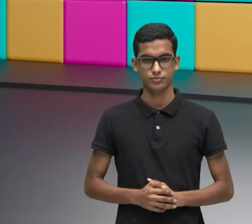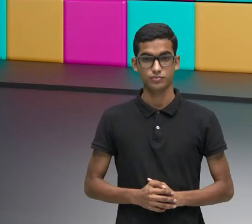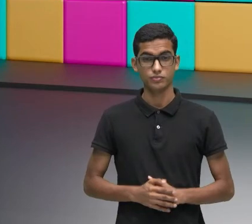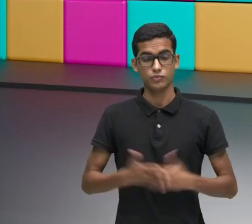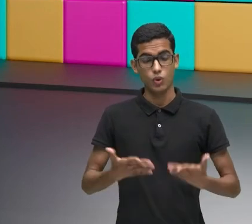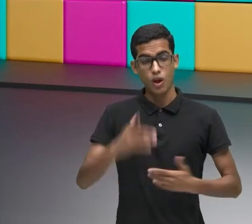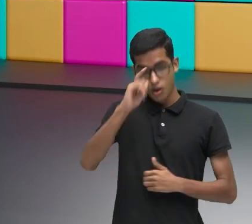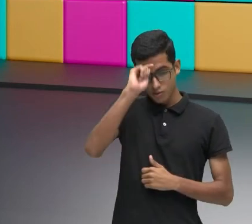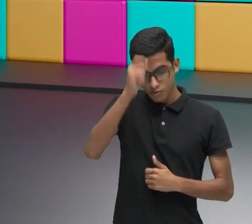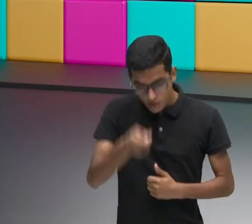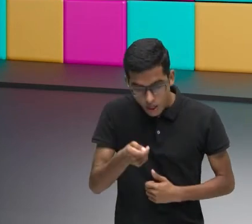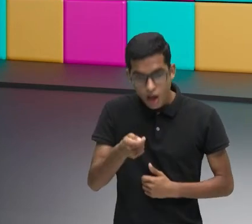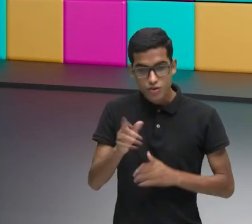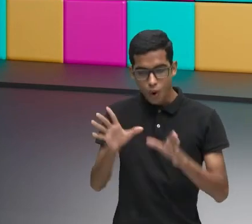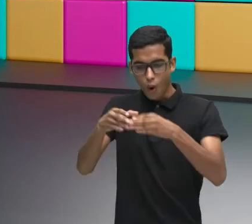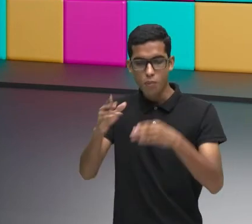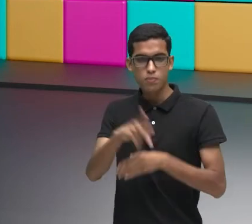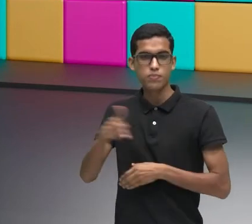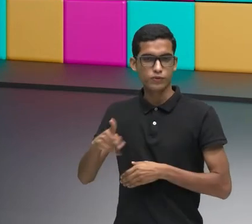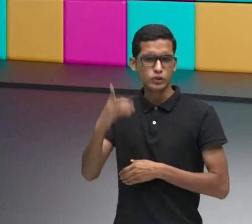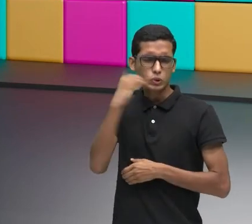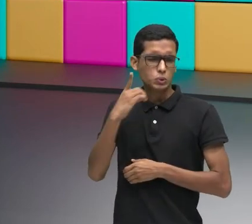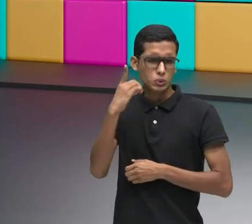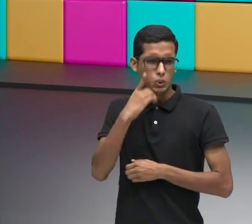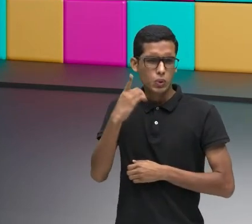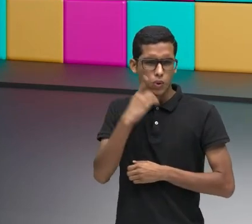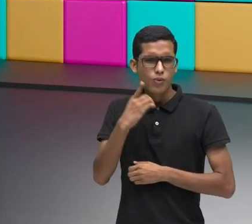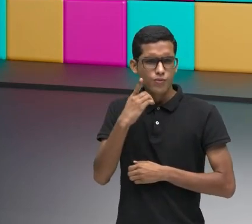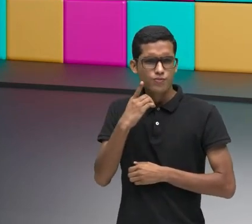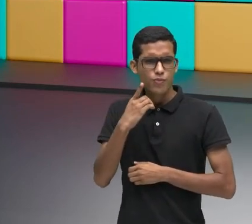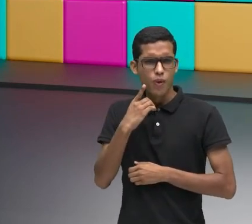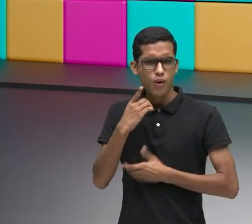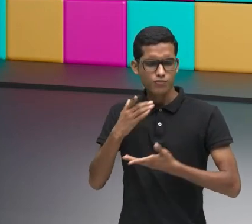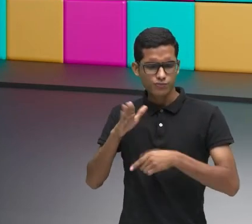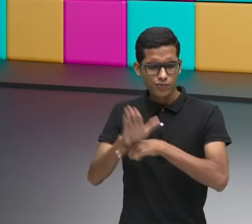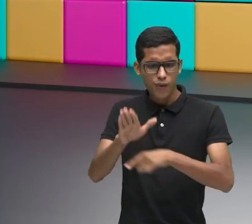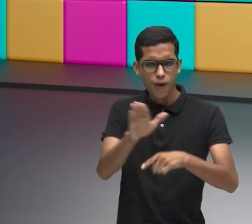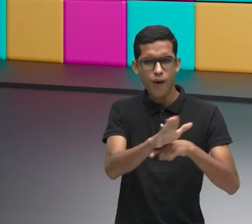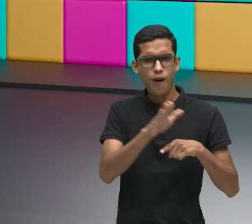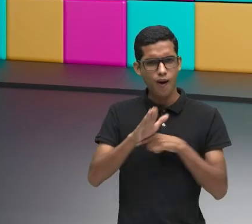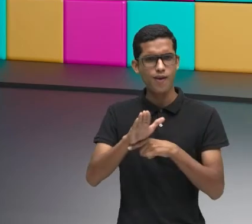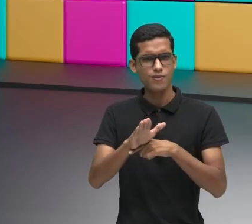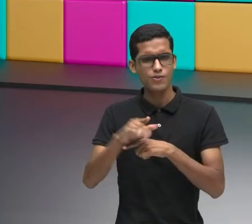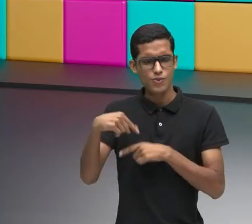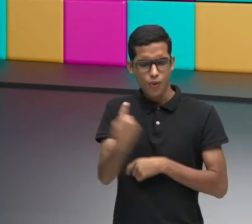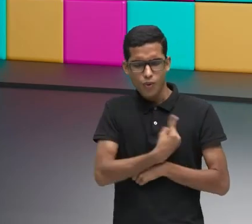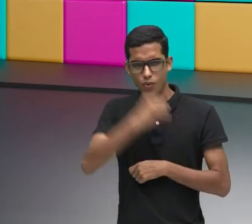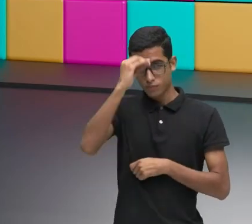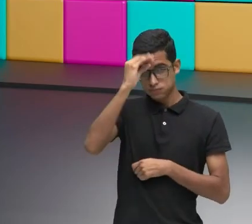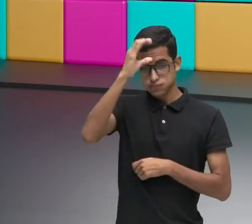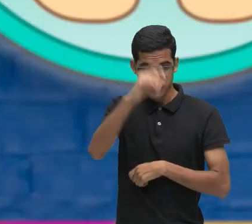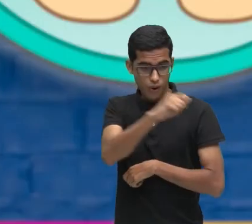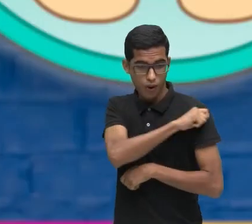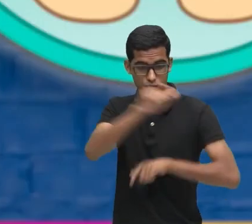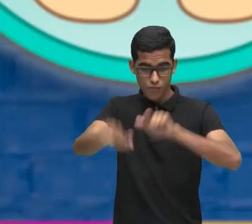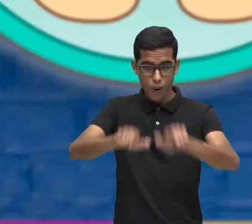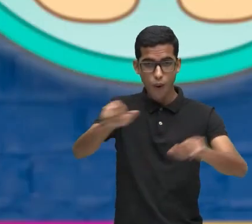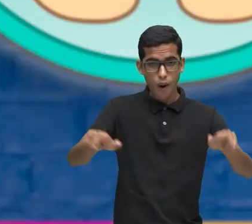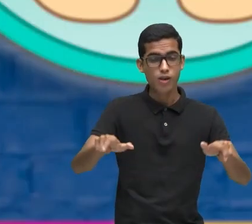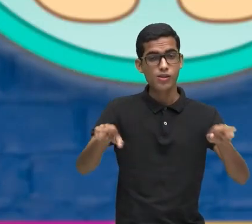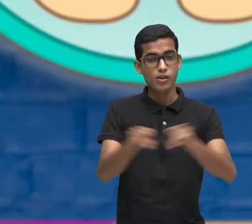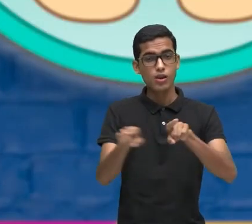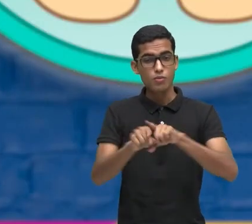Aqueles que estão todos os dias colaborando com o nosso conhecimento Com o nosso crescimento